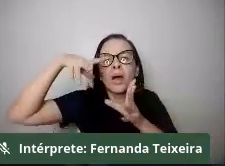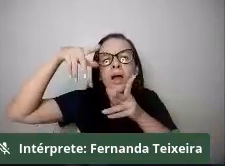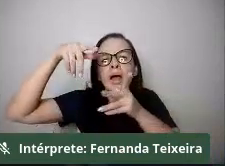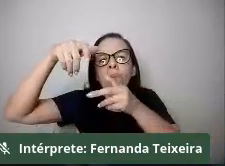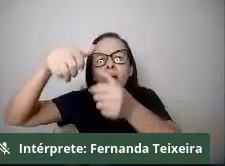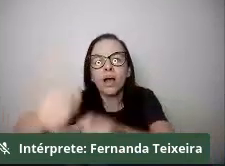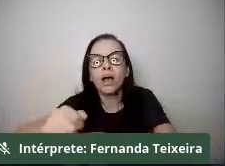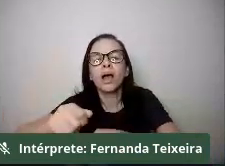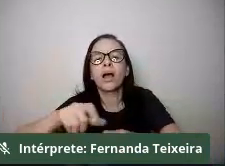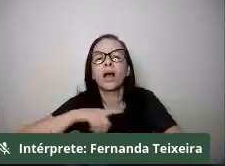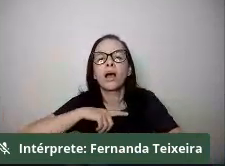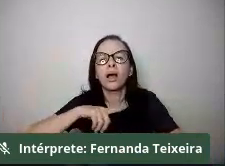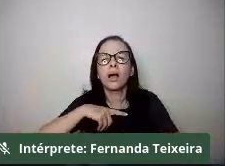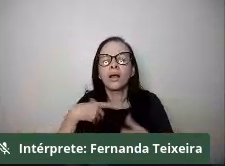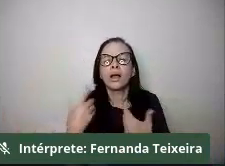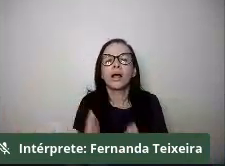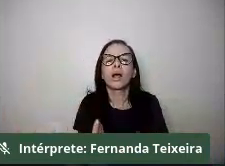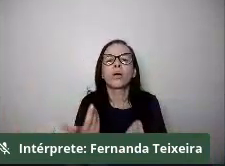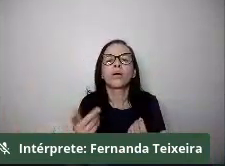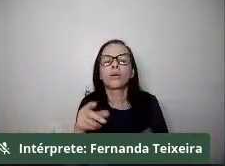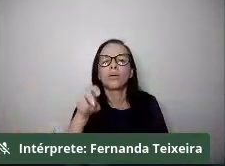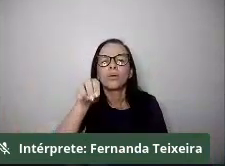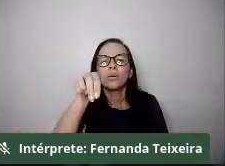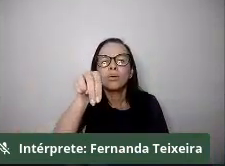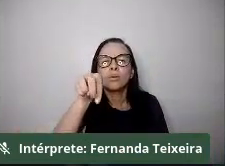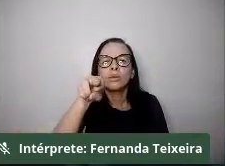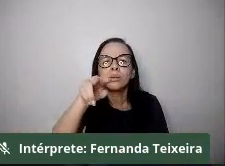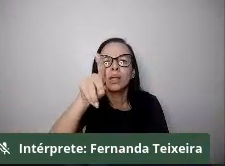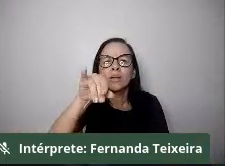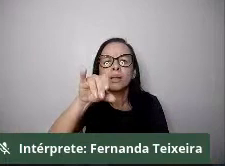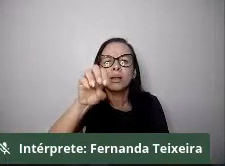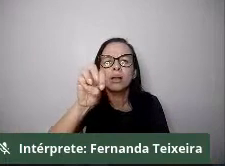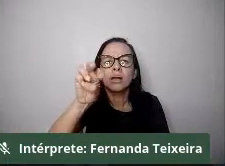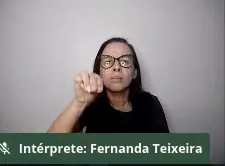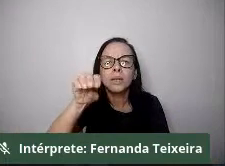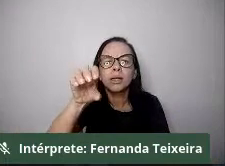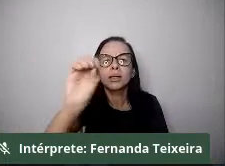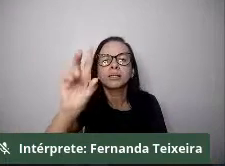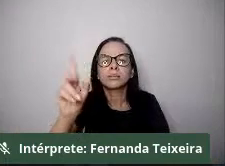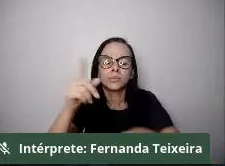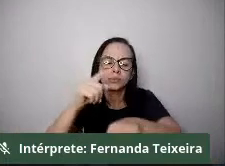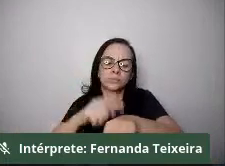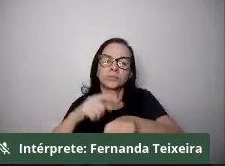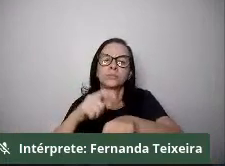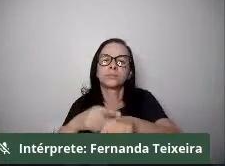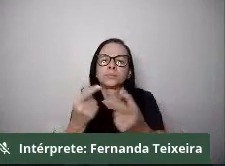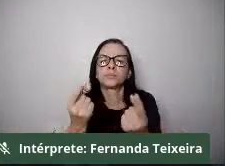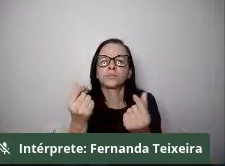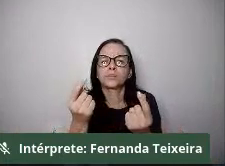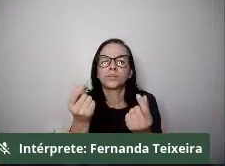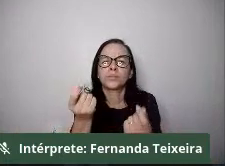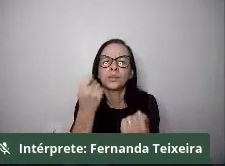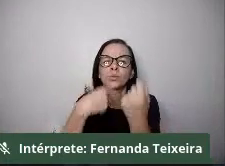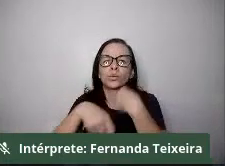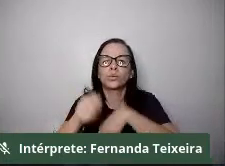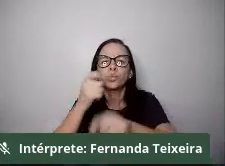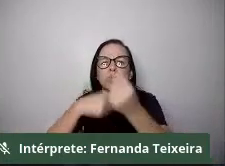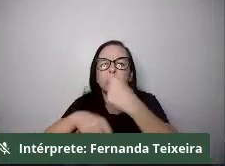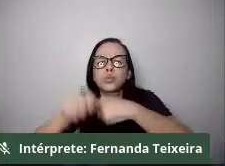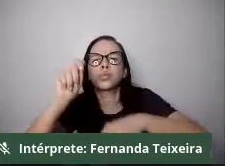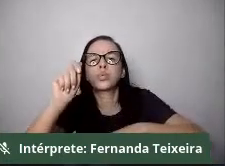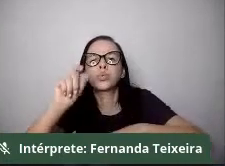período neoliberal onde você tem um avanço do capital, né, sobretudo do capital financeiro, buscando, né, tirar o Estado de todas